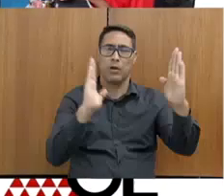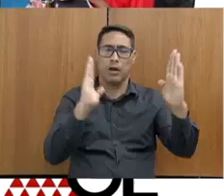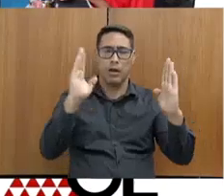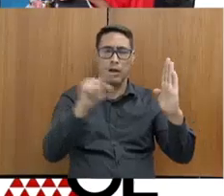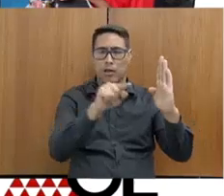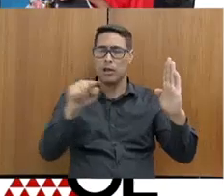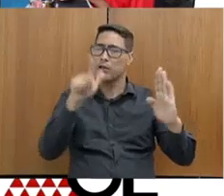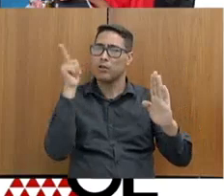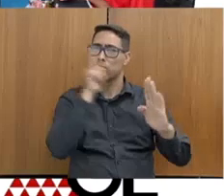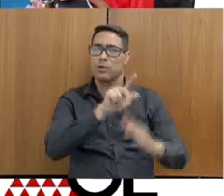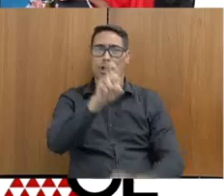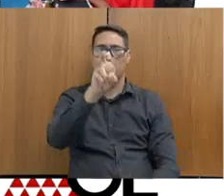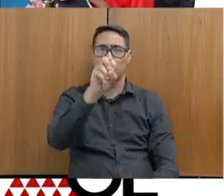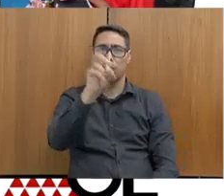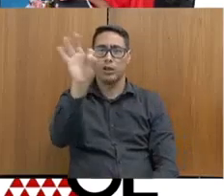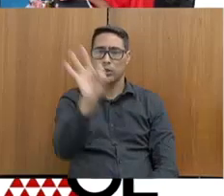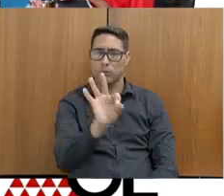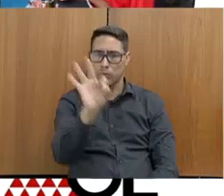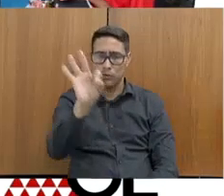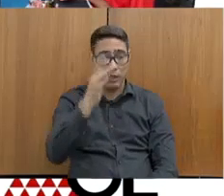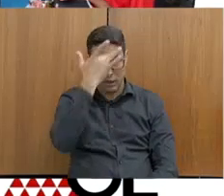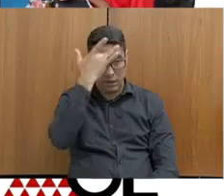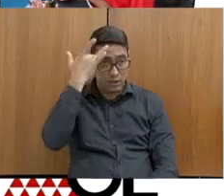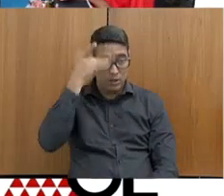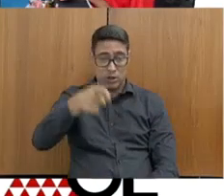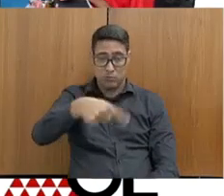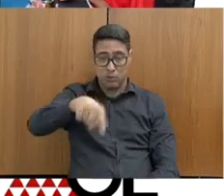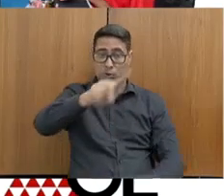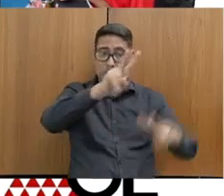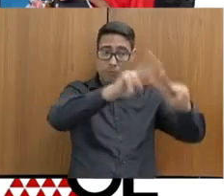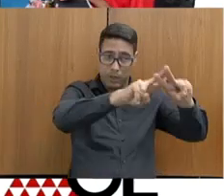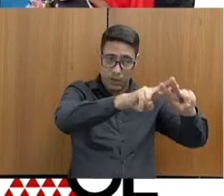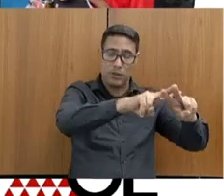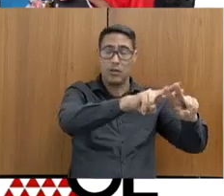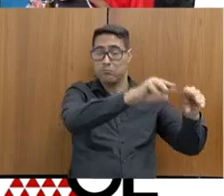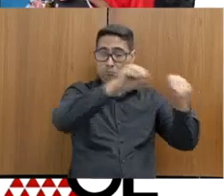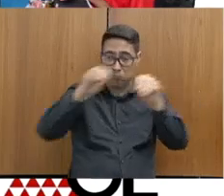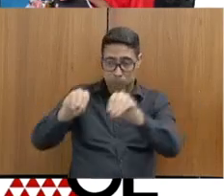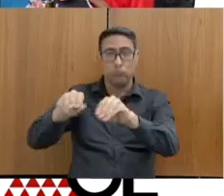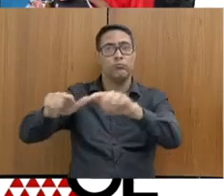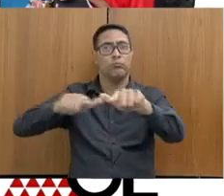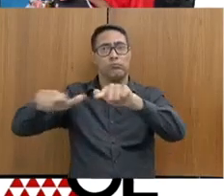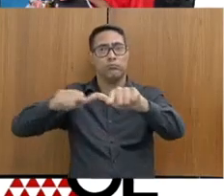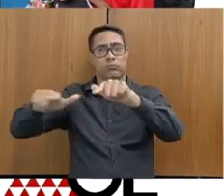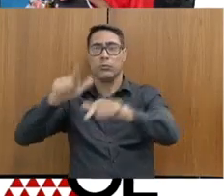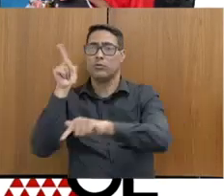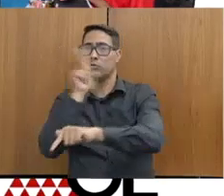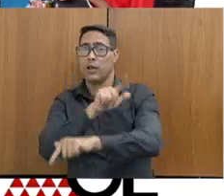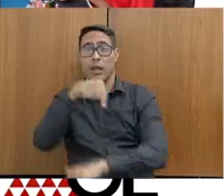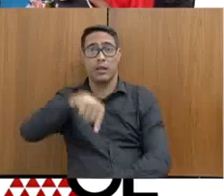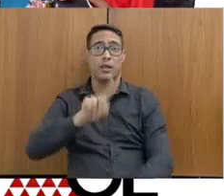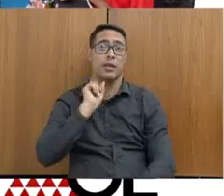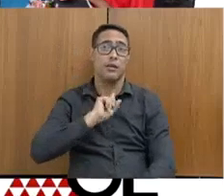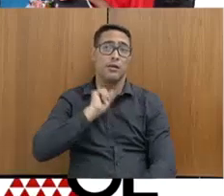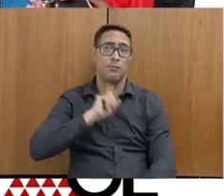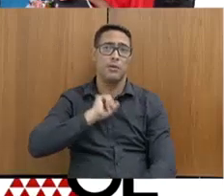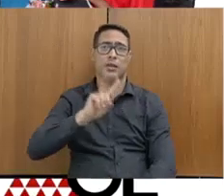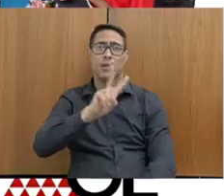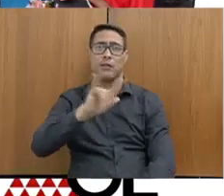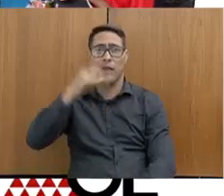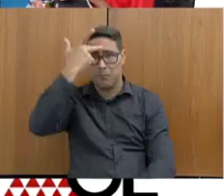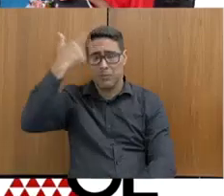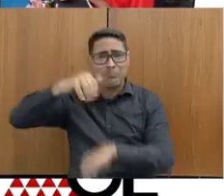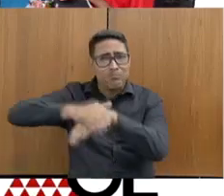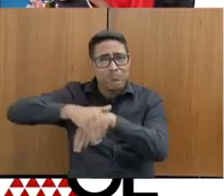colocar 50% dos presos em atividade laboral. E Minas vai ser o estado onde a gente vai ter o maior número de presos